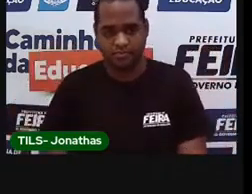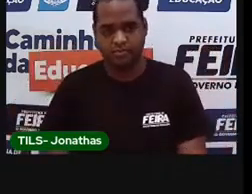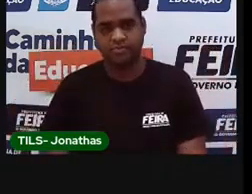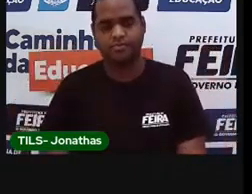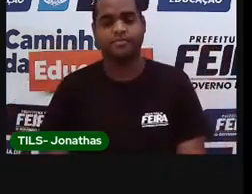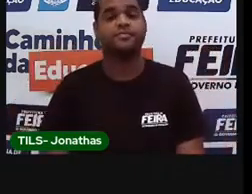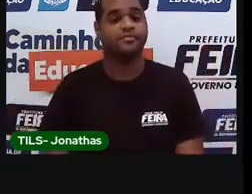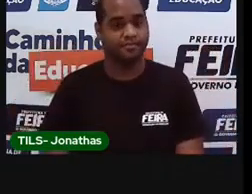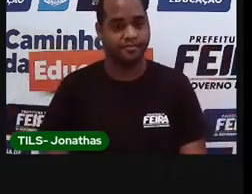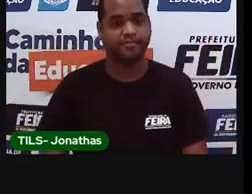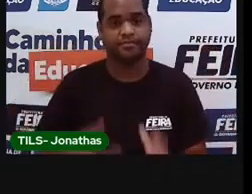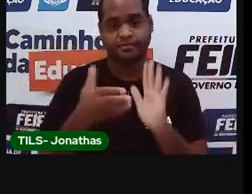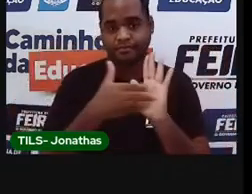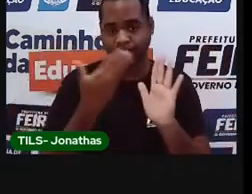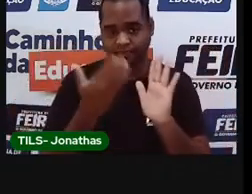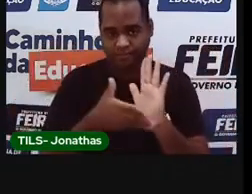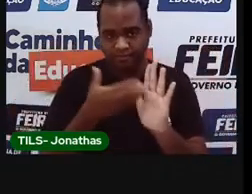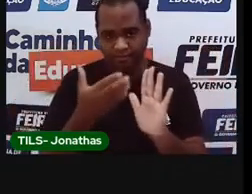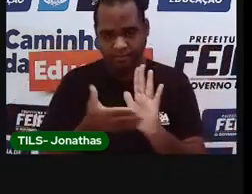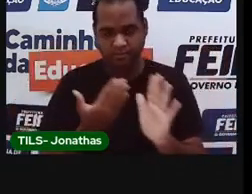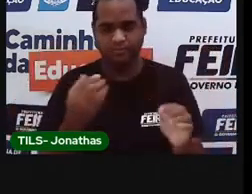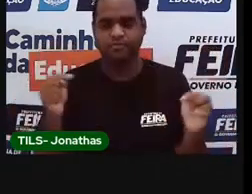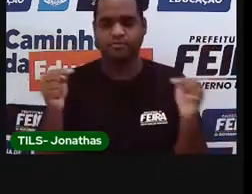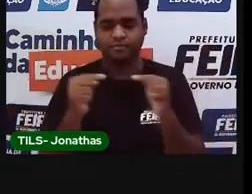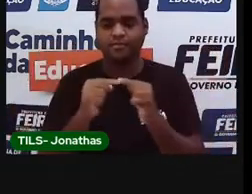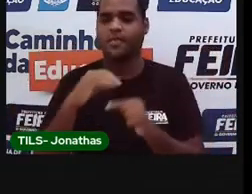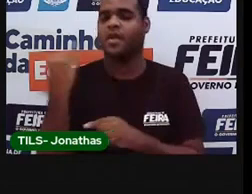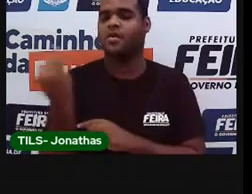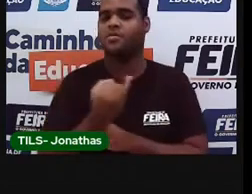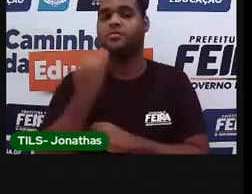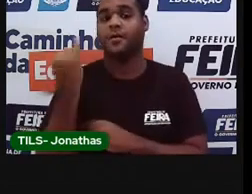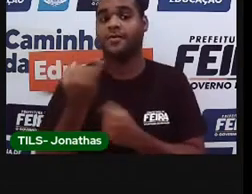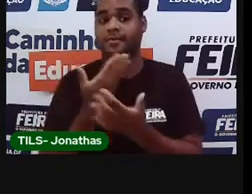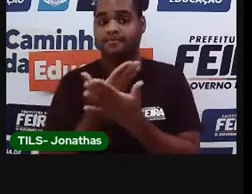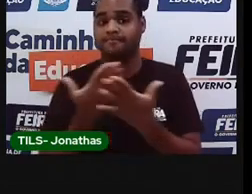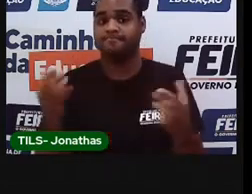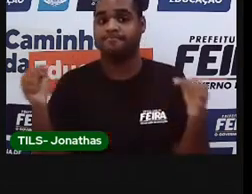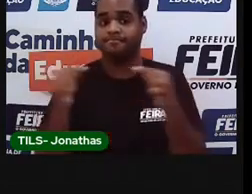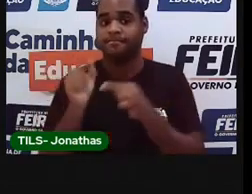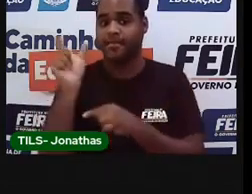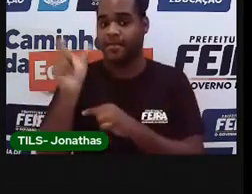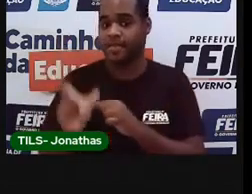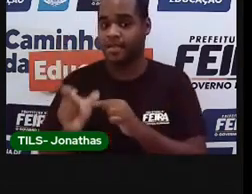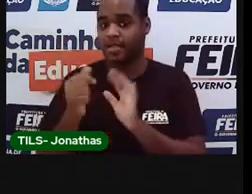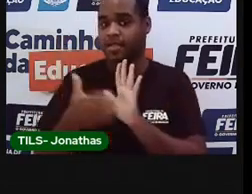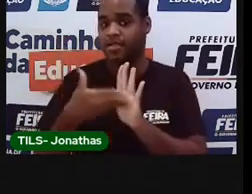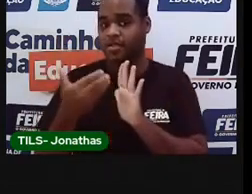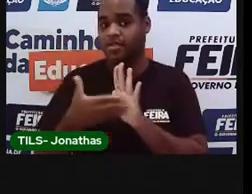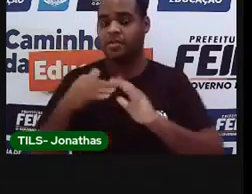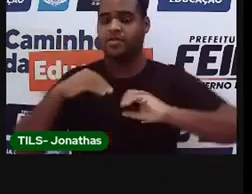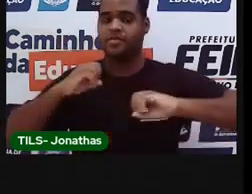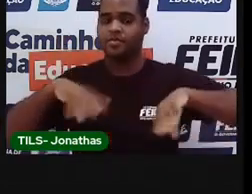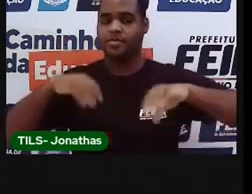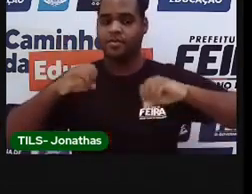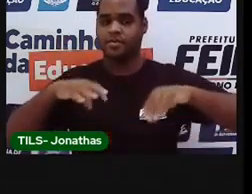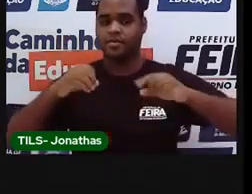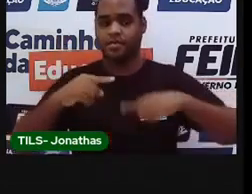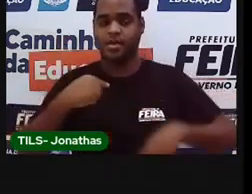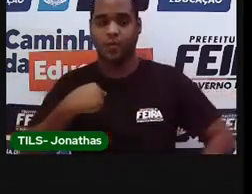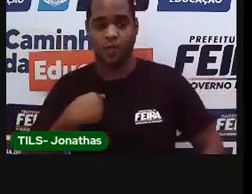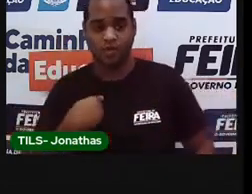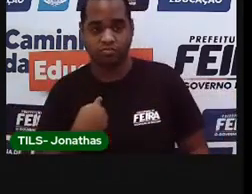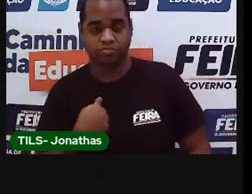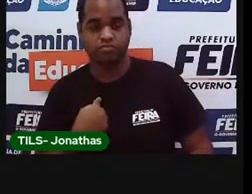Nesse livro, a importância dele, a função desse livro, era ensinar eu